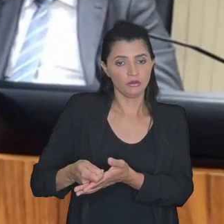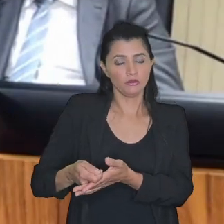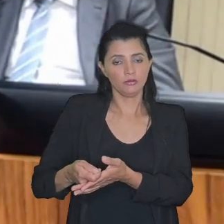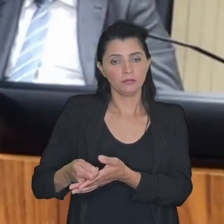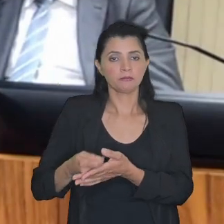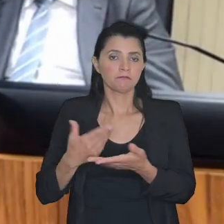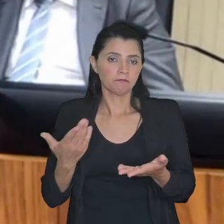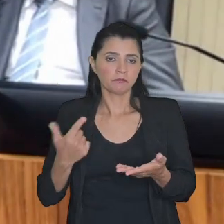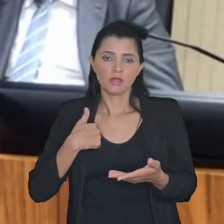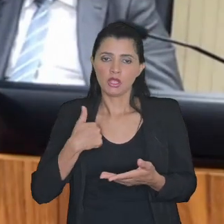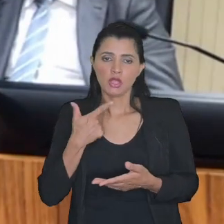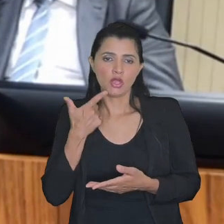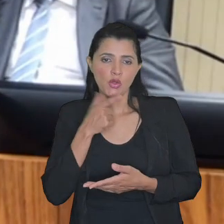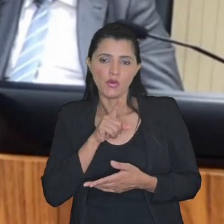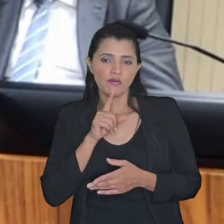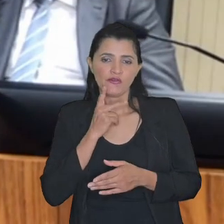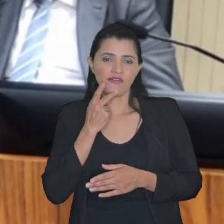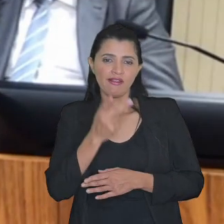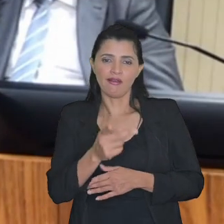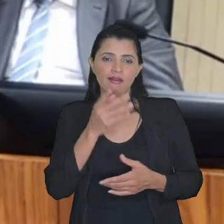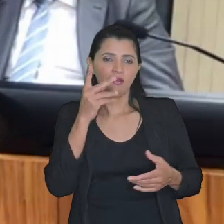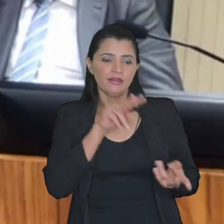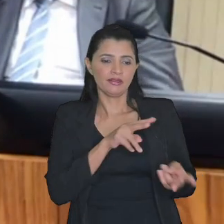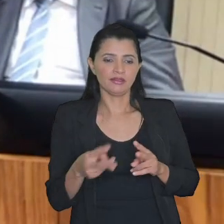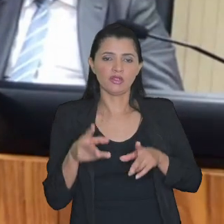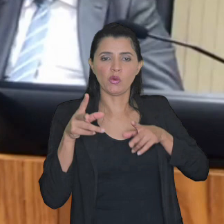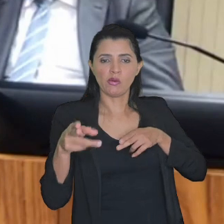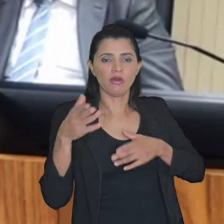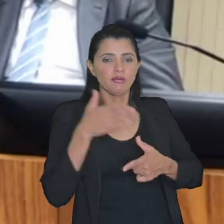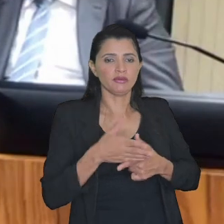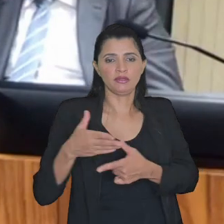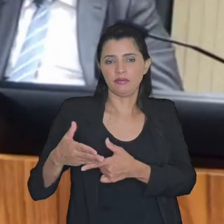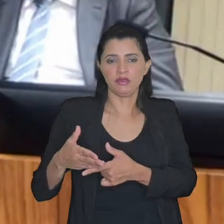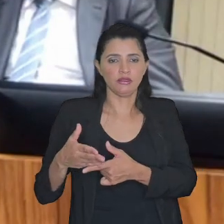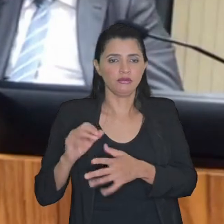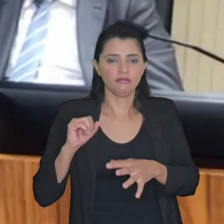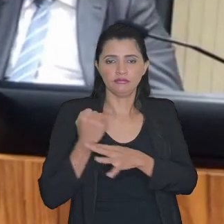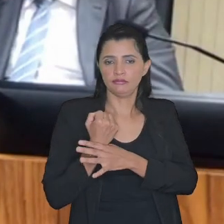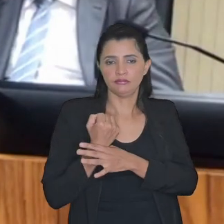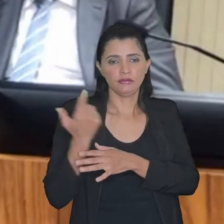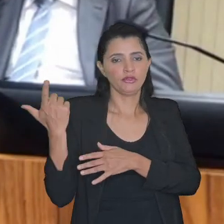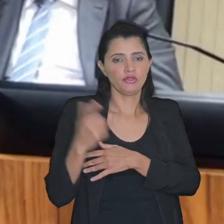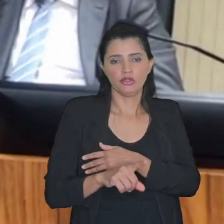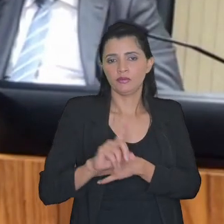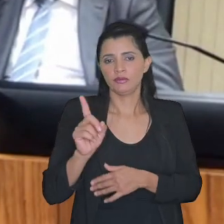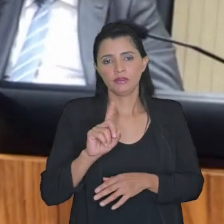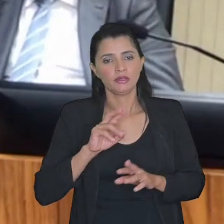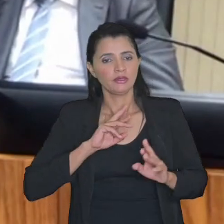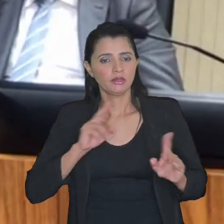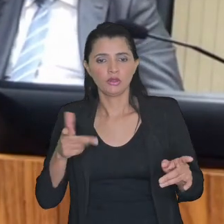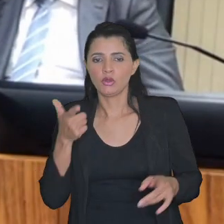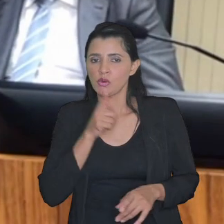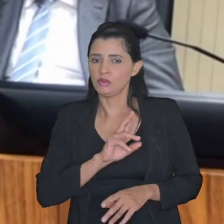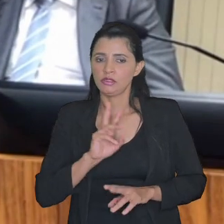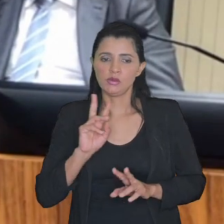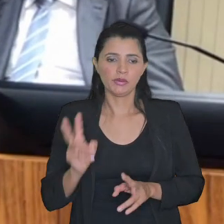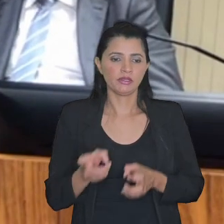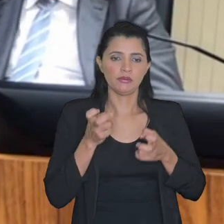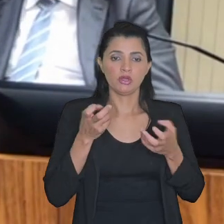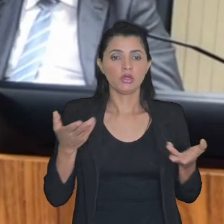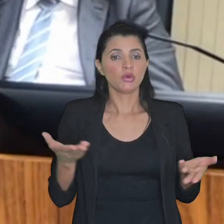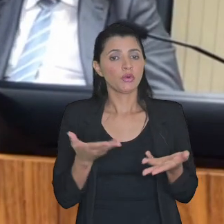eu não consigo dizer que transação é igual a parcelamento garantindo repetibilidade portanto numa situação como essa